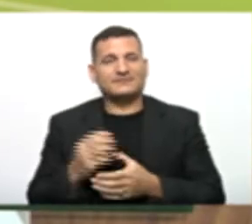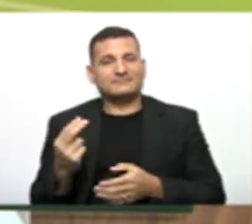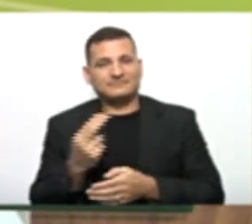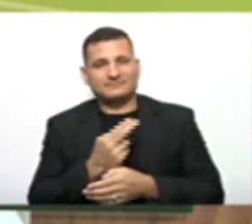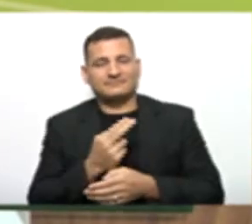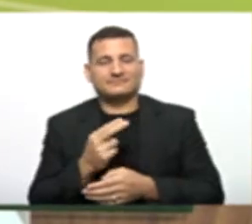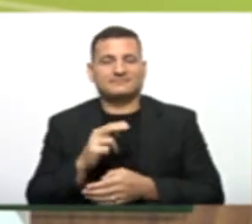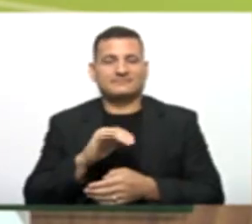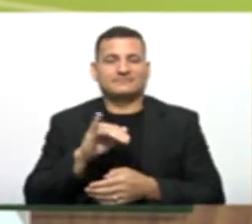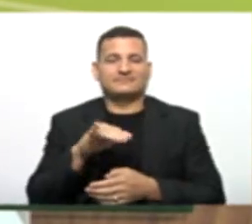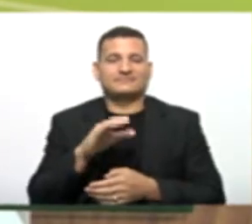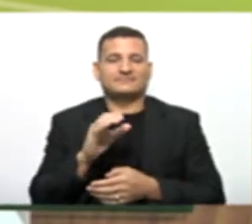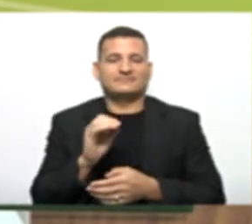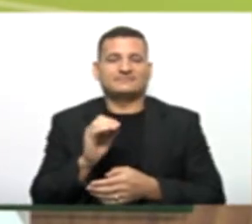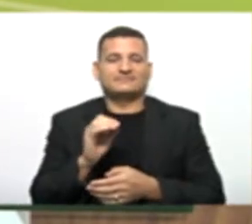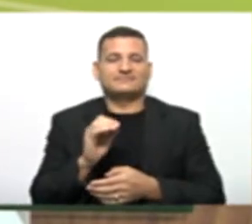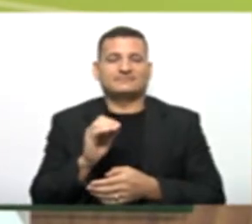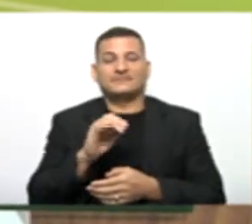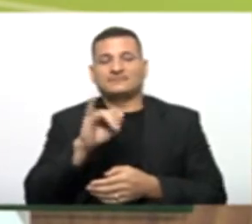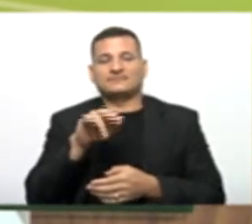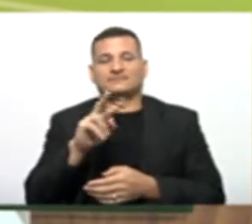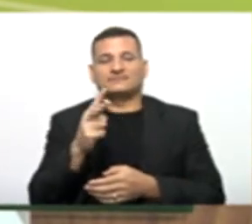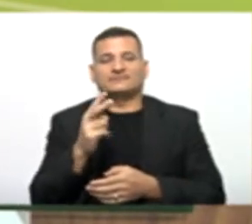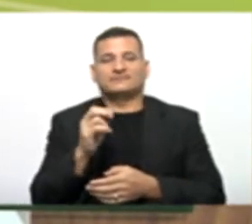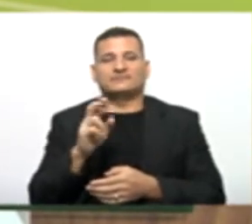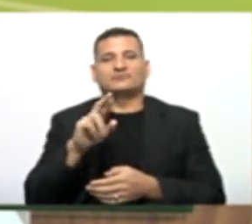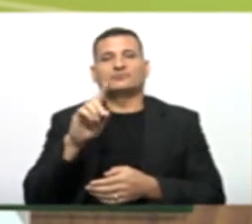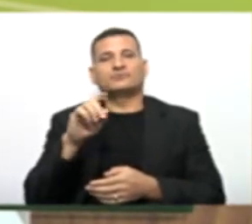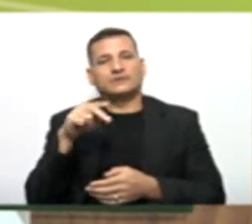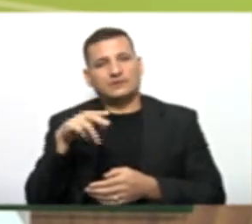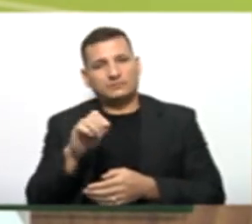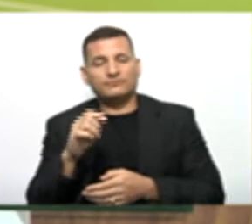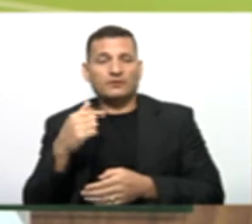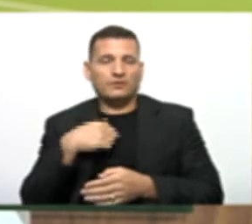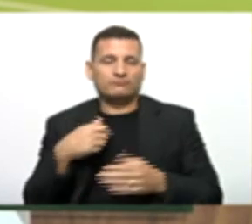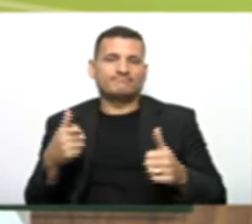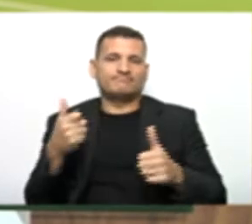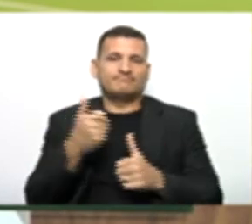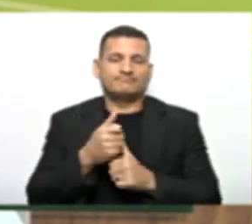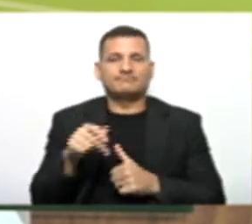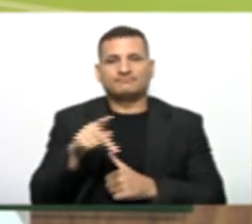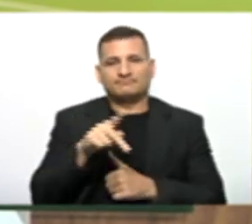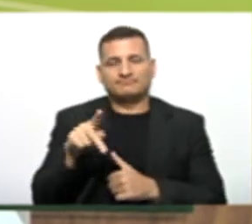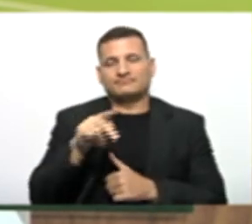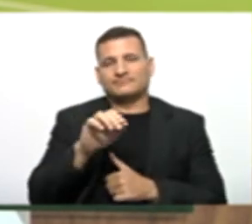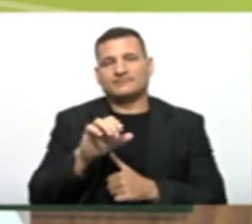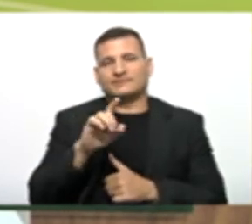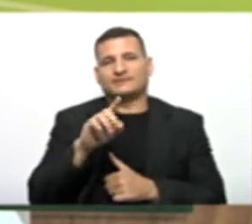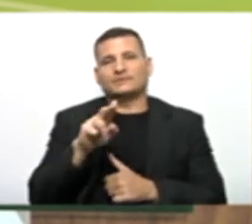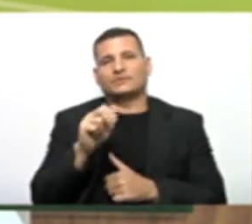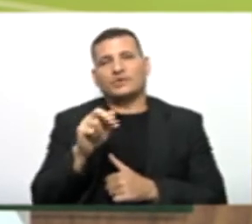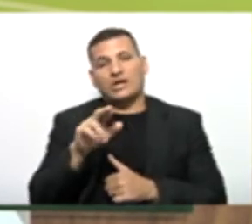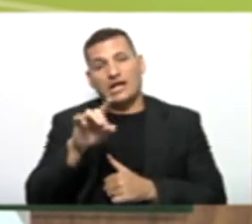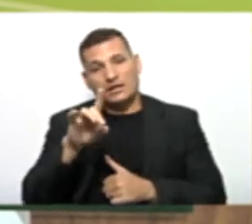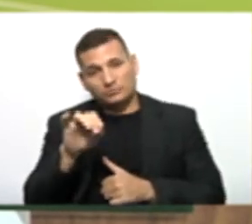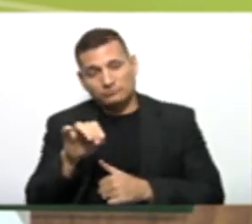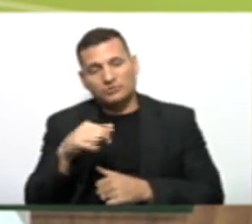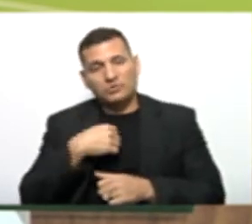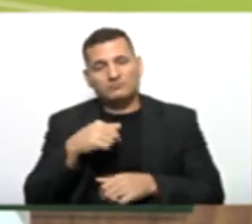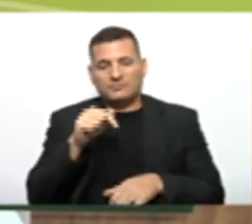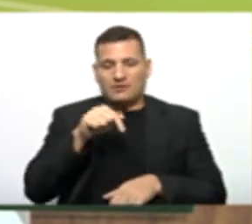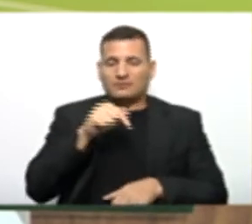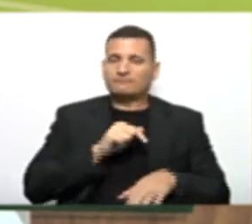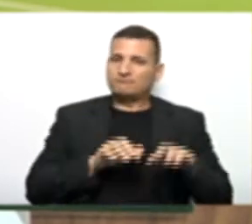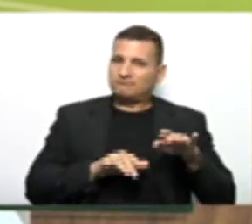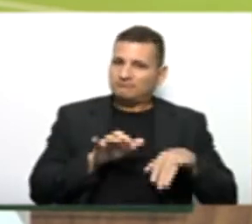Jordano. Nessas duas últimas aulas, estou substituindo o professor Eduardo. Estarei aqui no chat com vocês. Qualquer